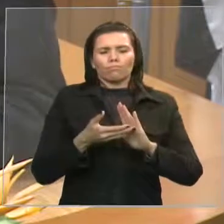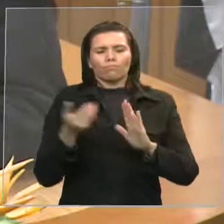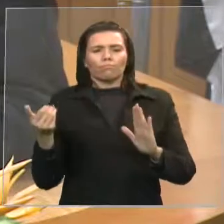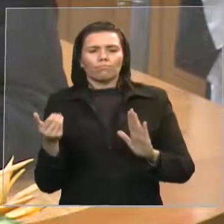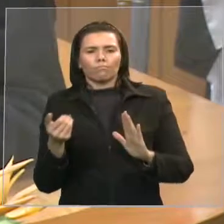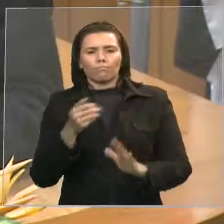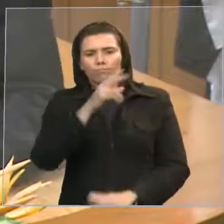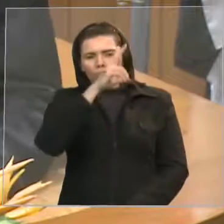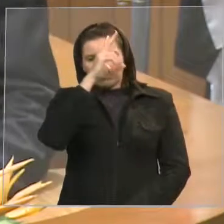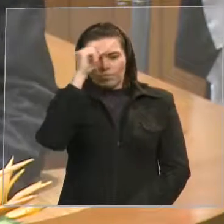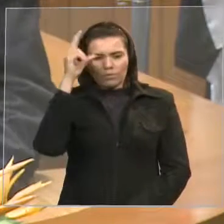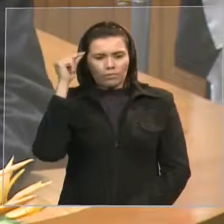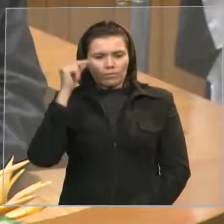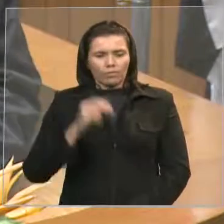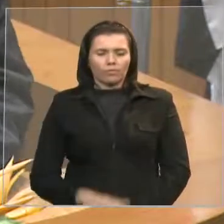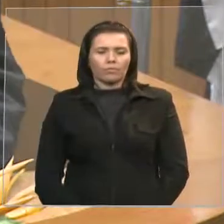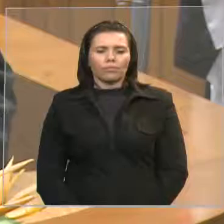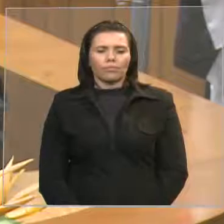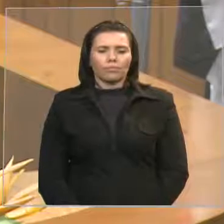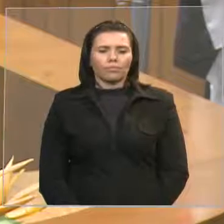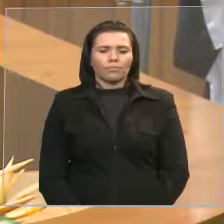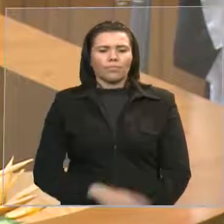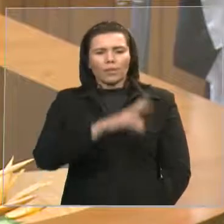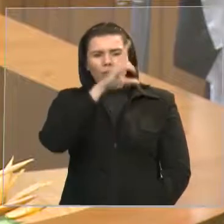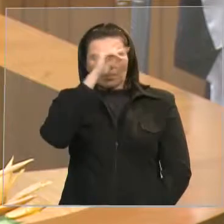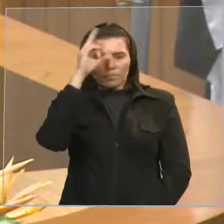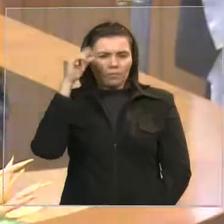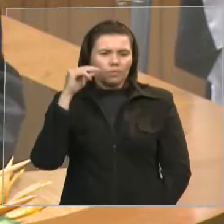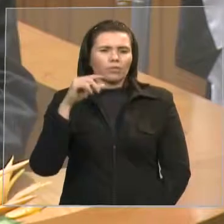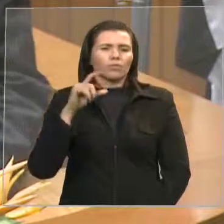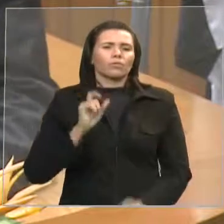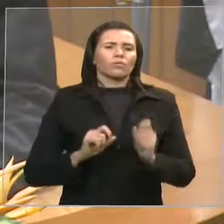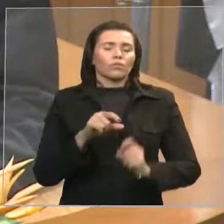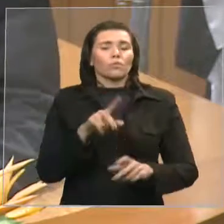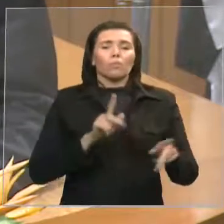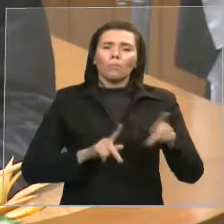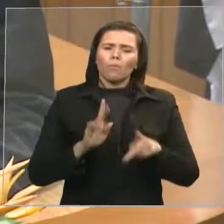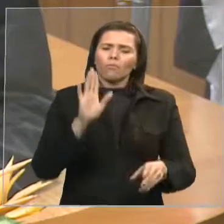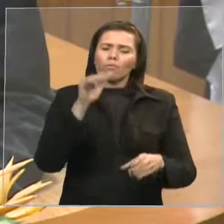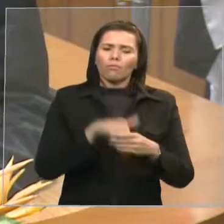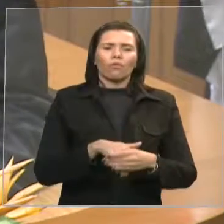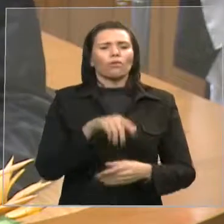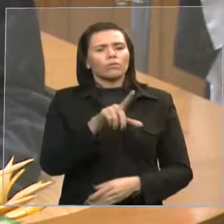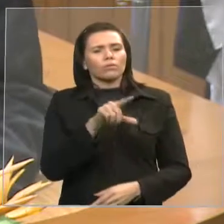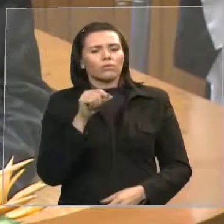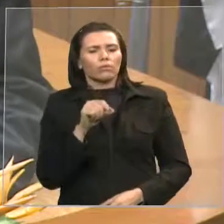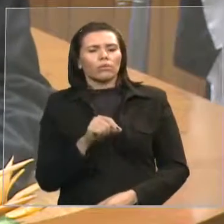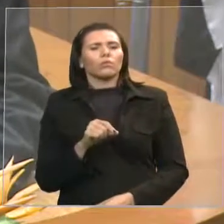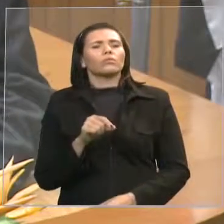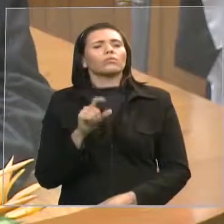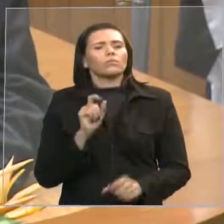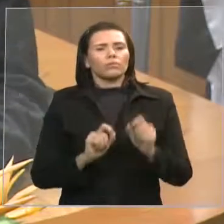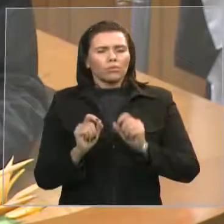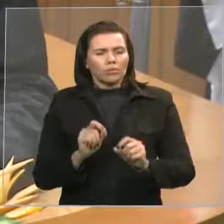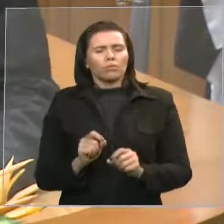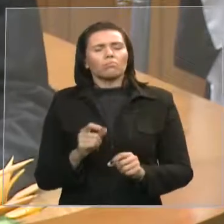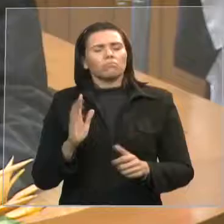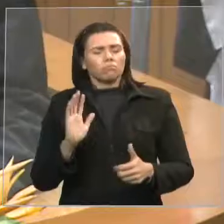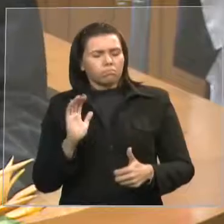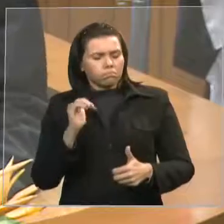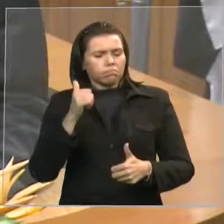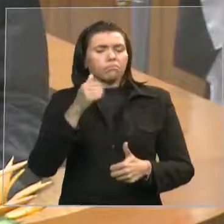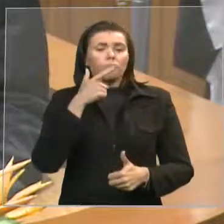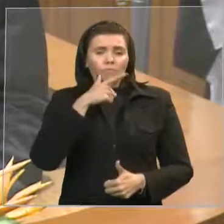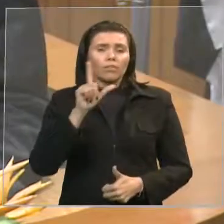prefeito legitimamente eleito pelo povo e devidamente empossado e o caso